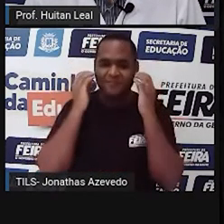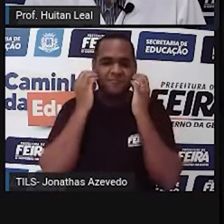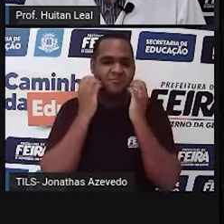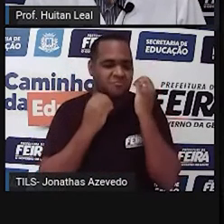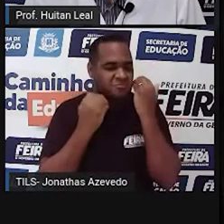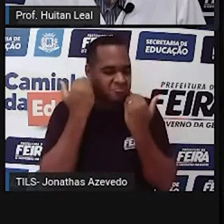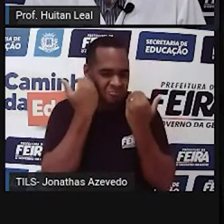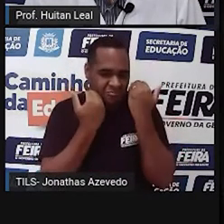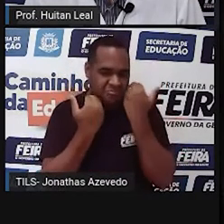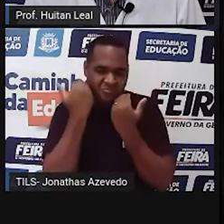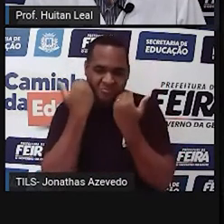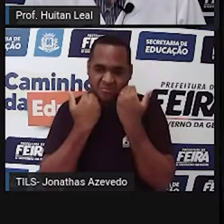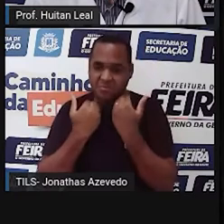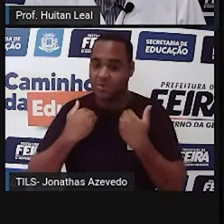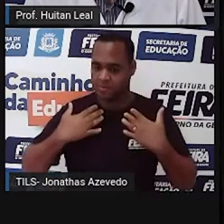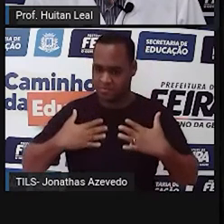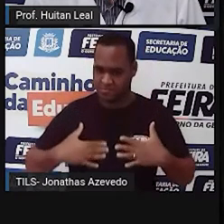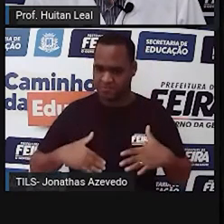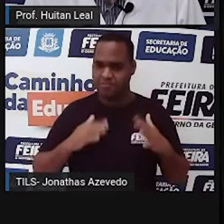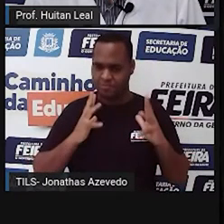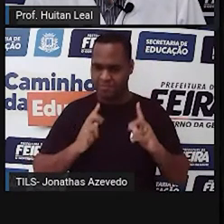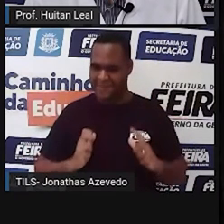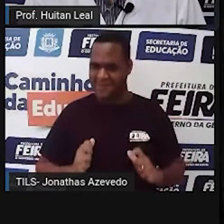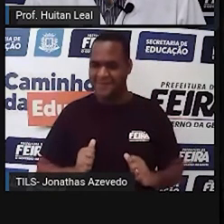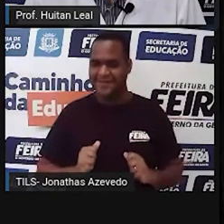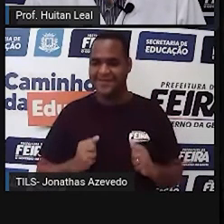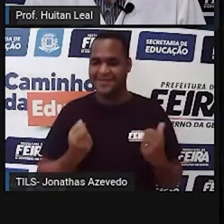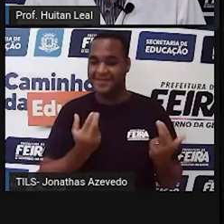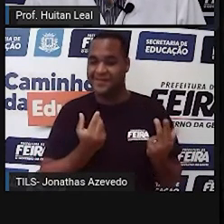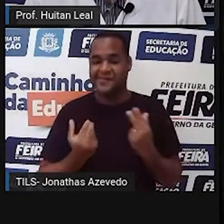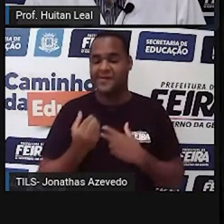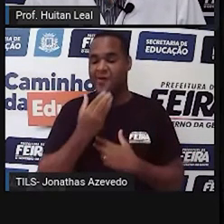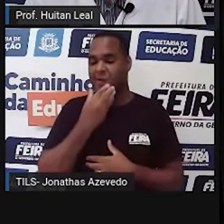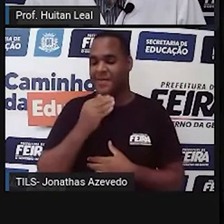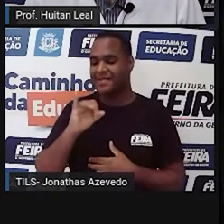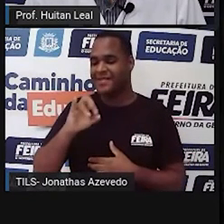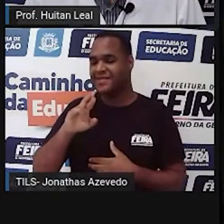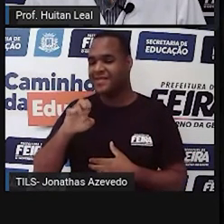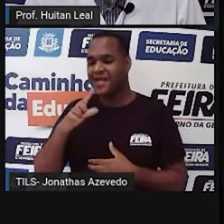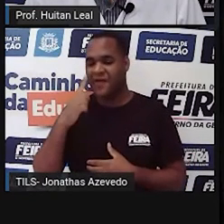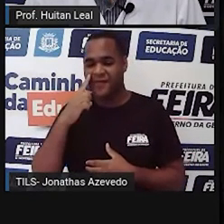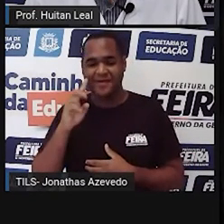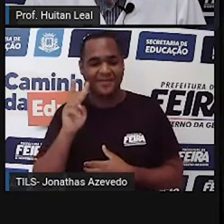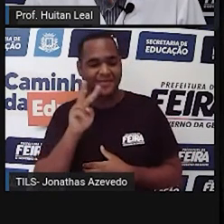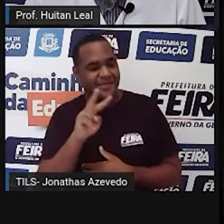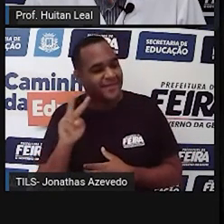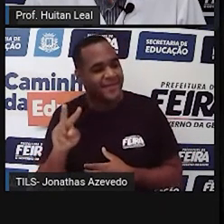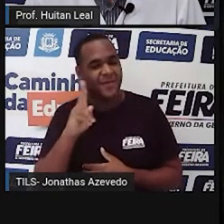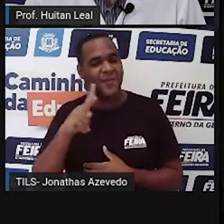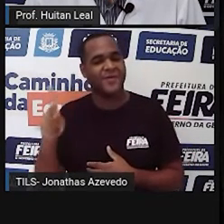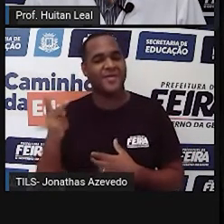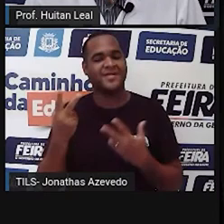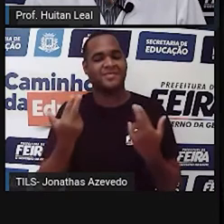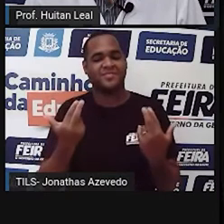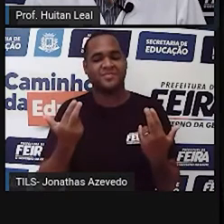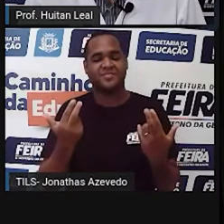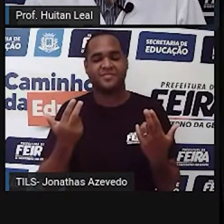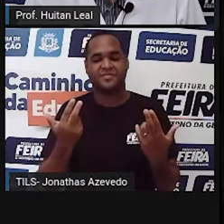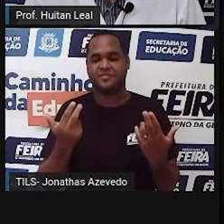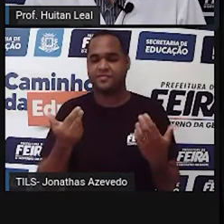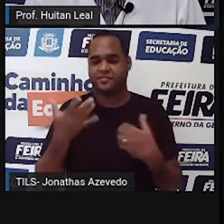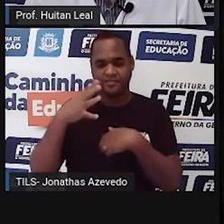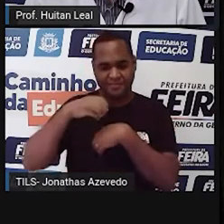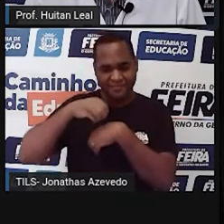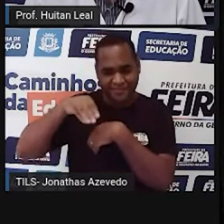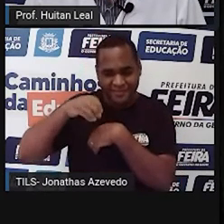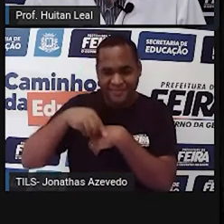feita, roupa limpa. Igualzinho ao Israel que havia avistado no olhar da professora. Trazia até